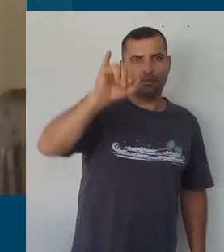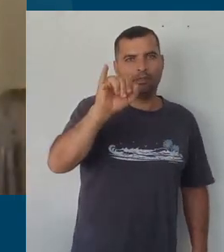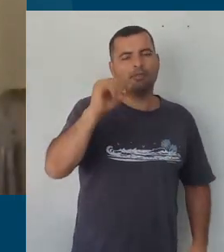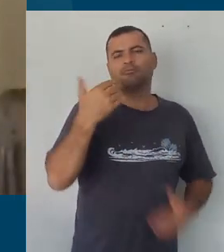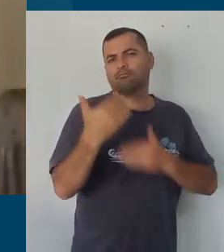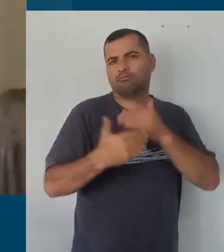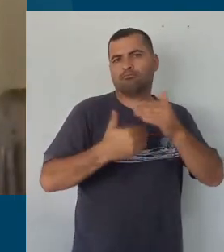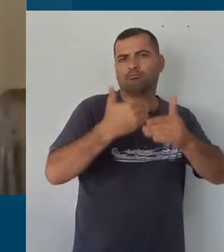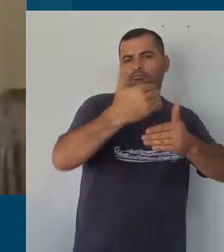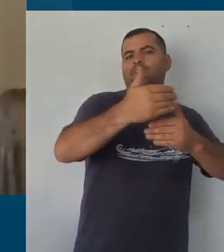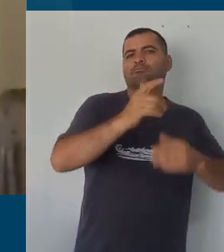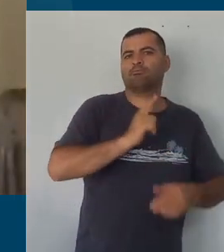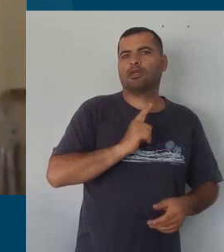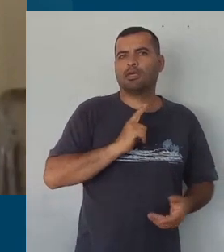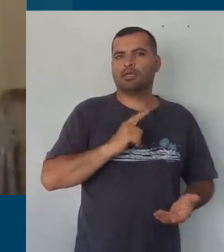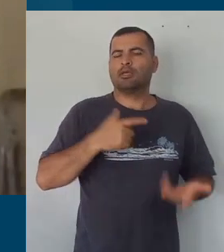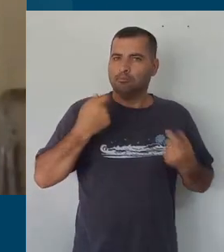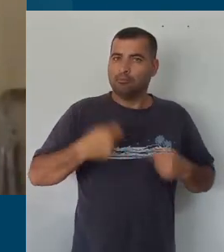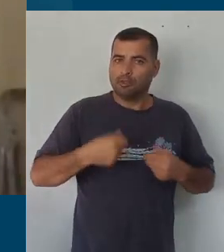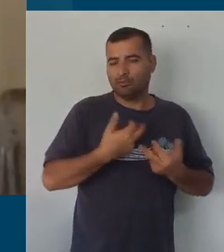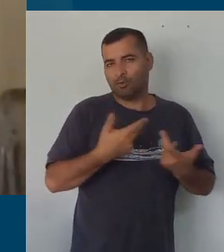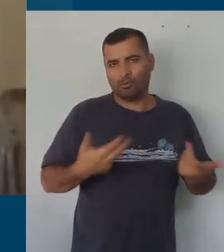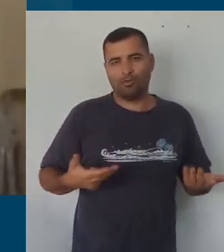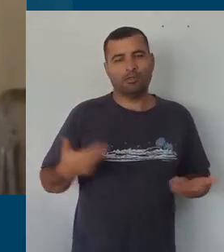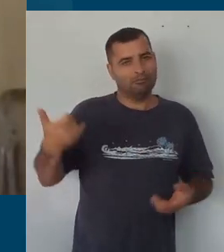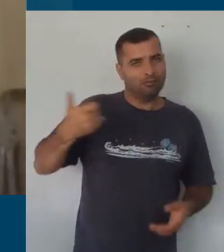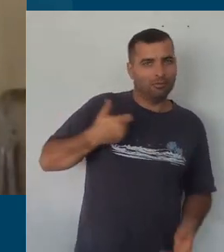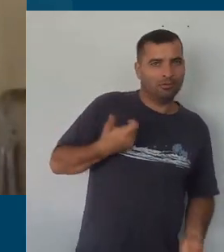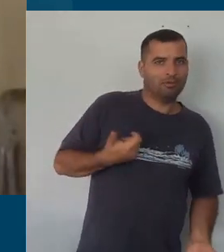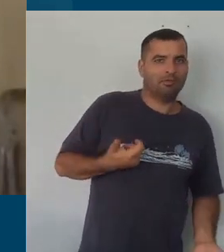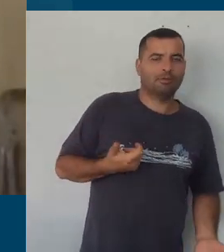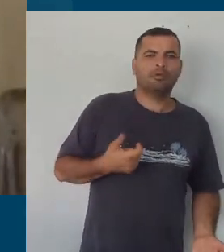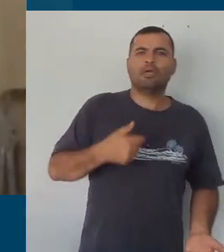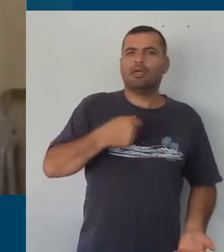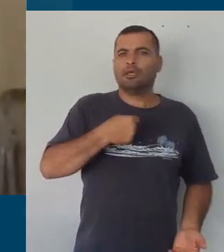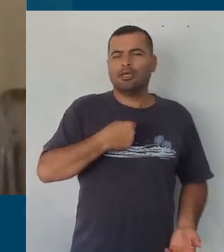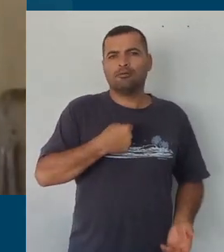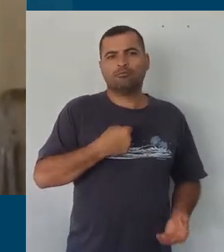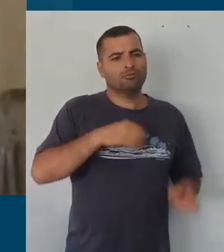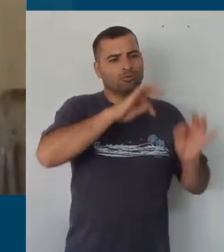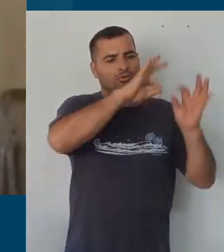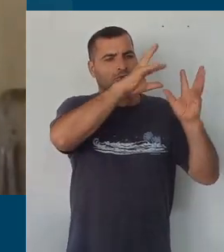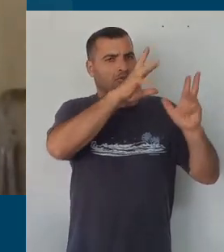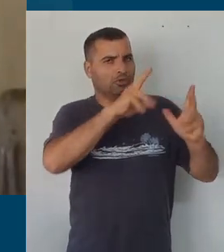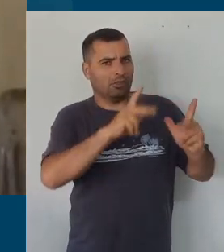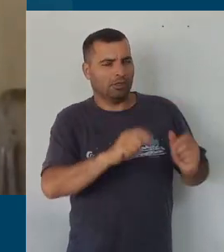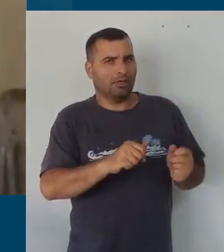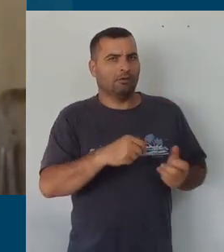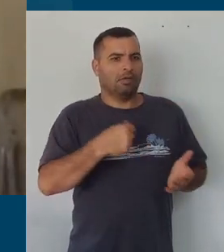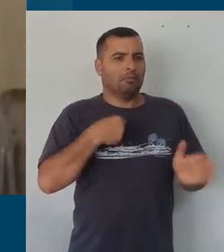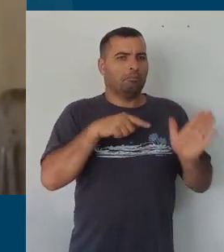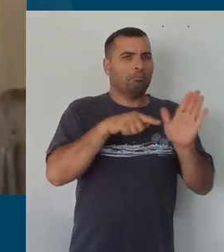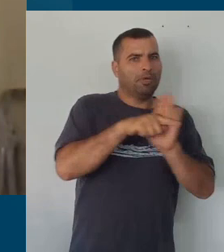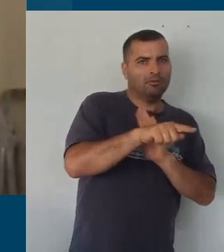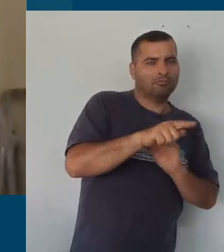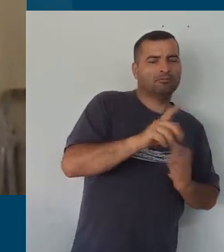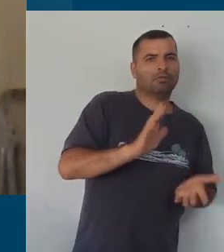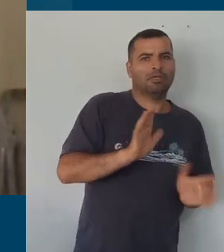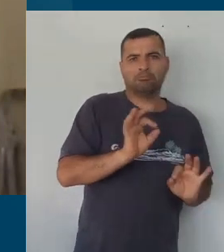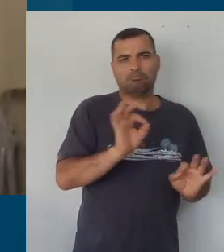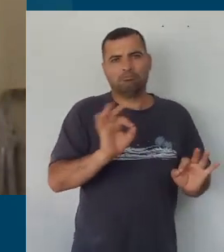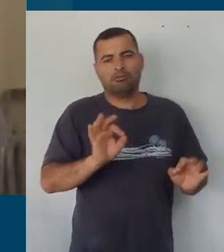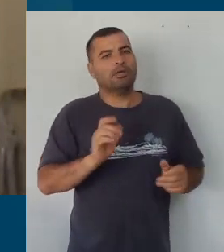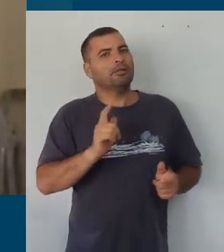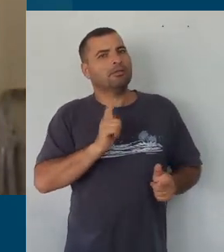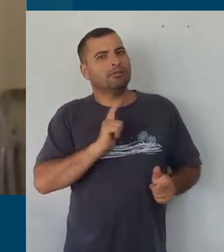demandas aqui. Do ponto de vista geral, nós não temos perguntas, mas nós temos algumas